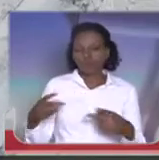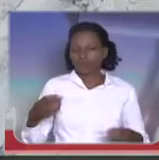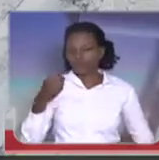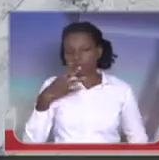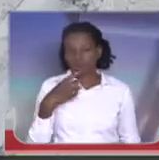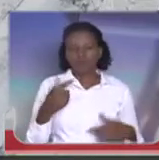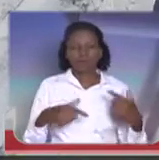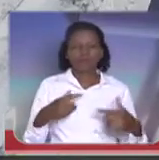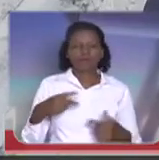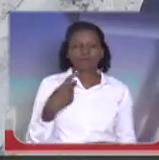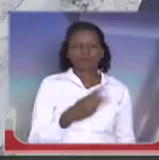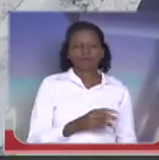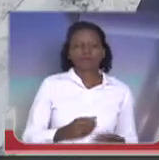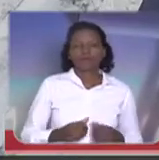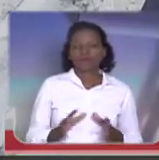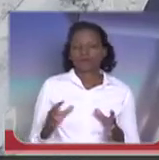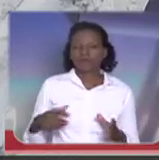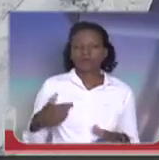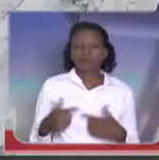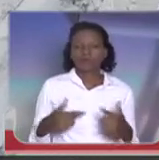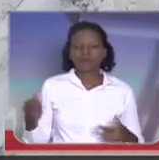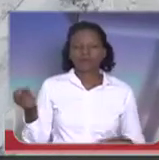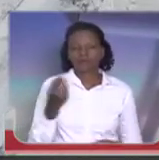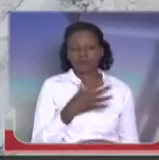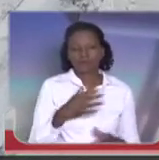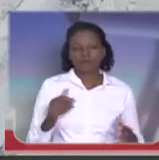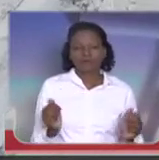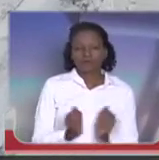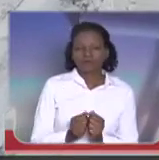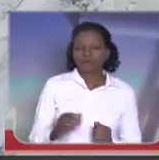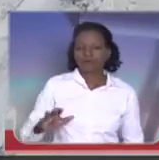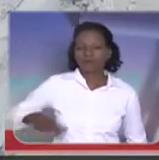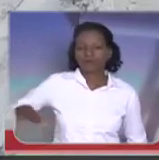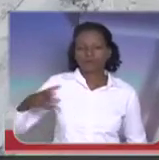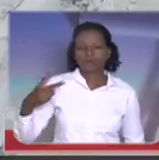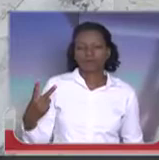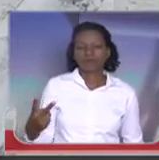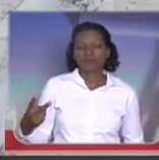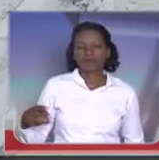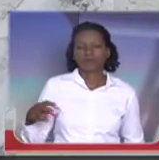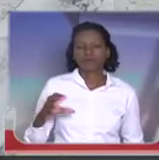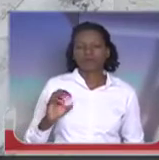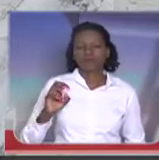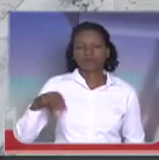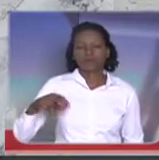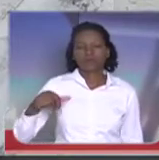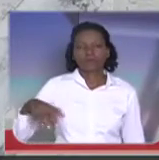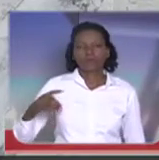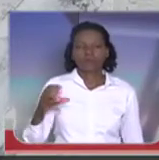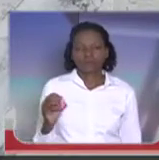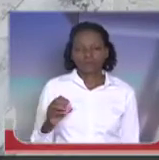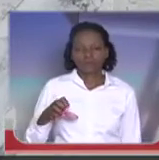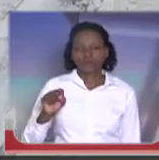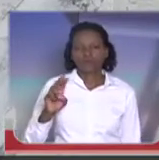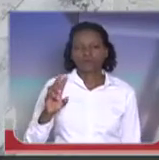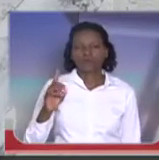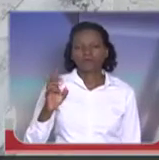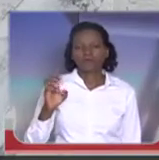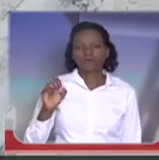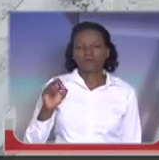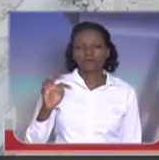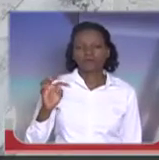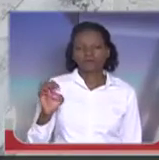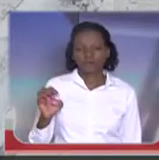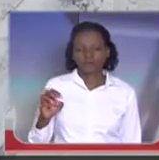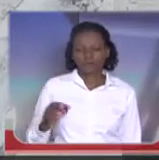comando, na sua nova missão, junto aqui à 2ª Região Militar do Comando Militar Sudeste. A solenidade foi presidida pelo general